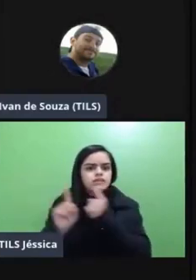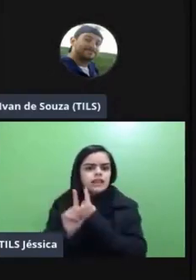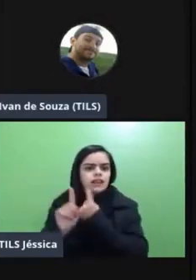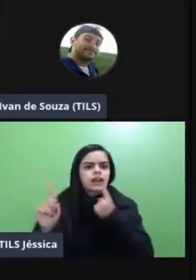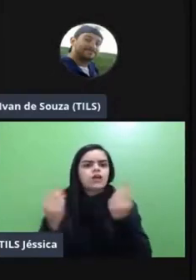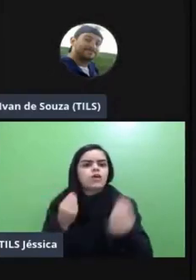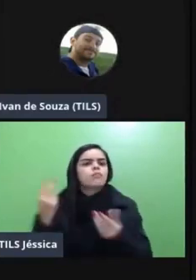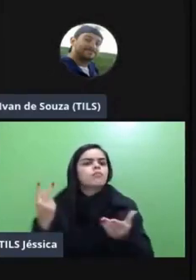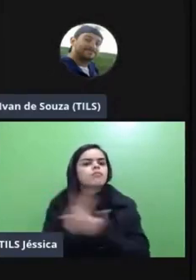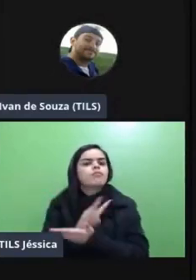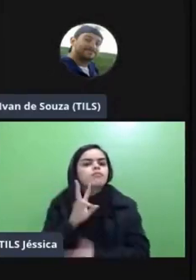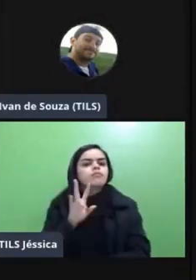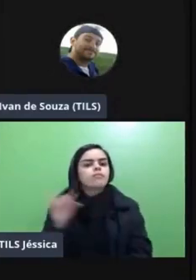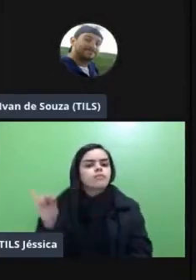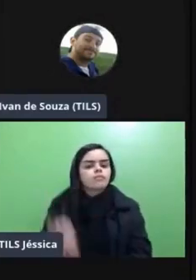acontecer